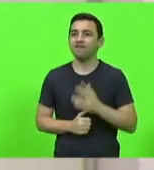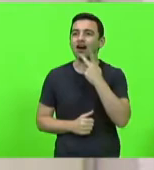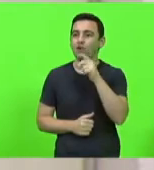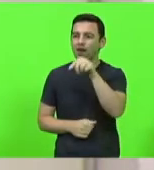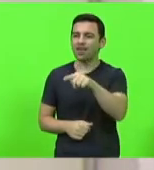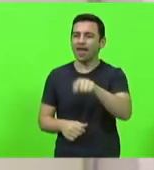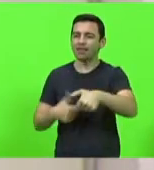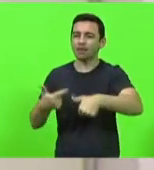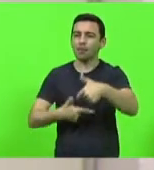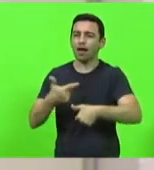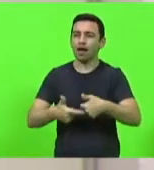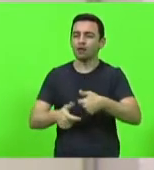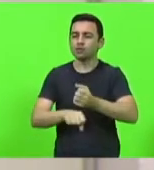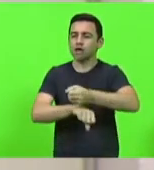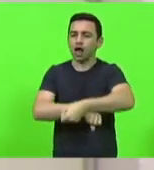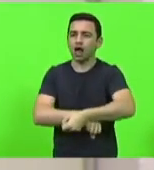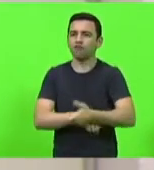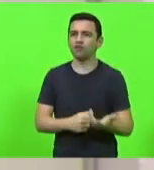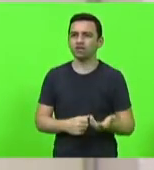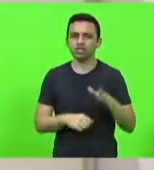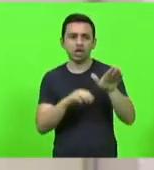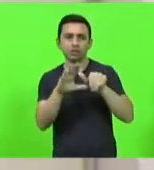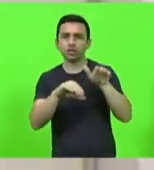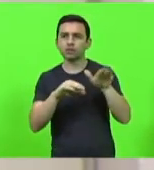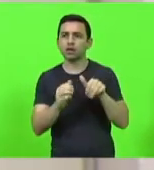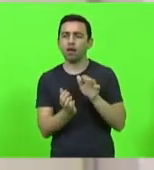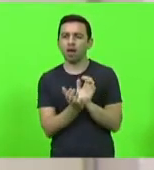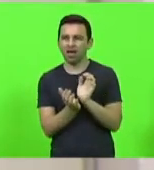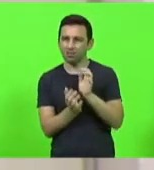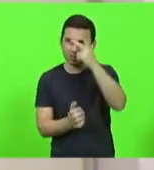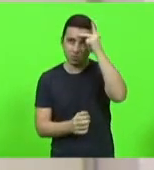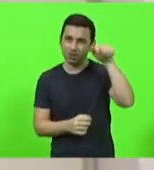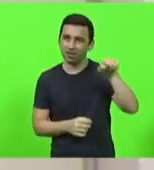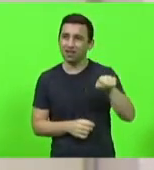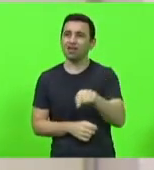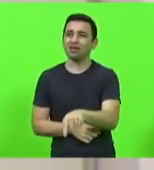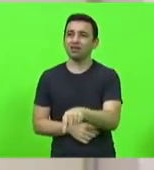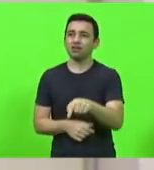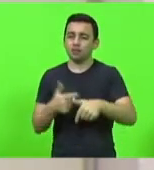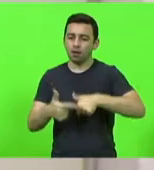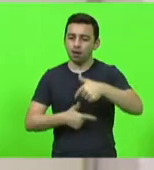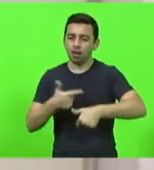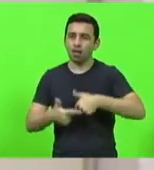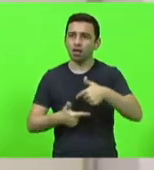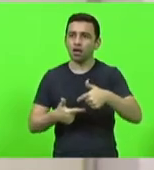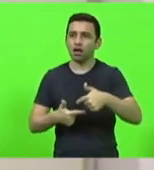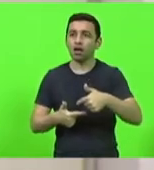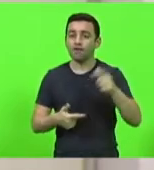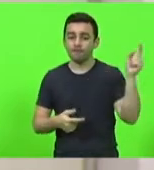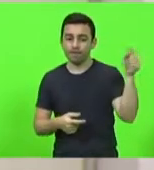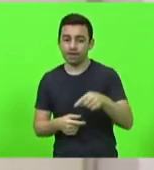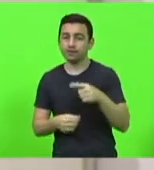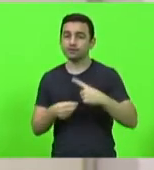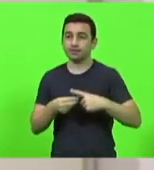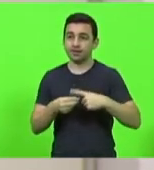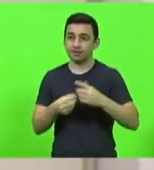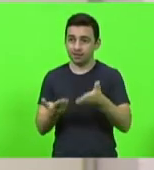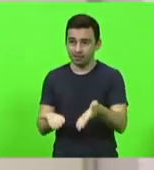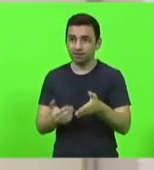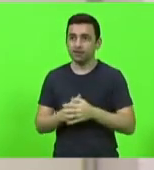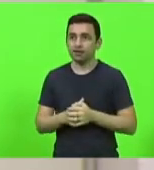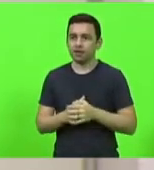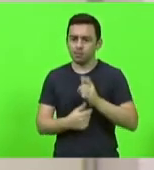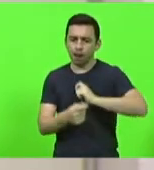trabalho escravo. Olha, ele está empregando, ele está empregando mão de obra que vem para o município, está